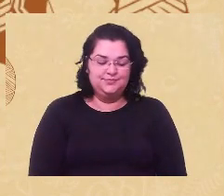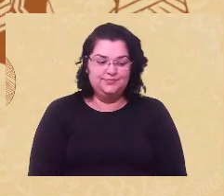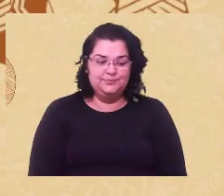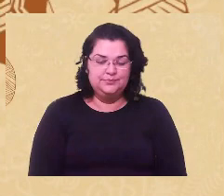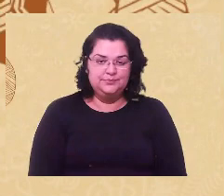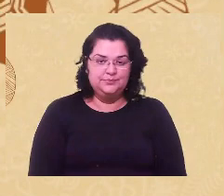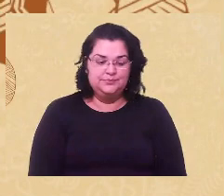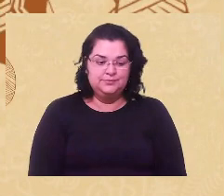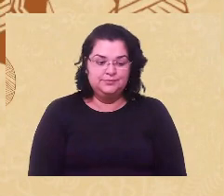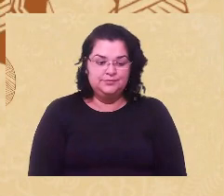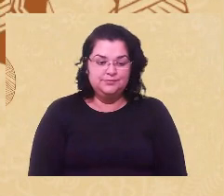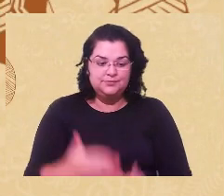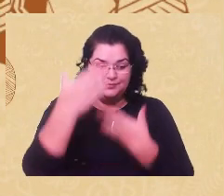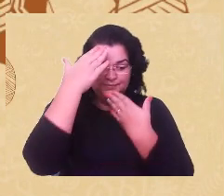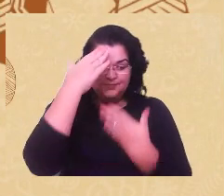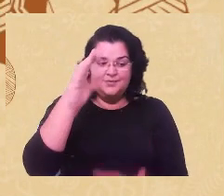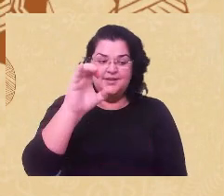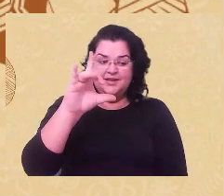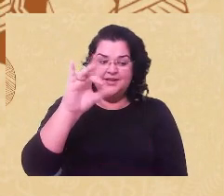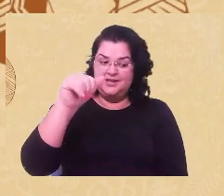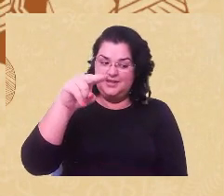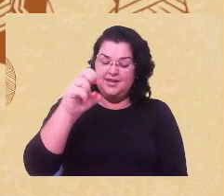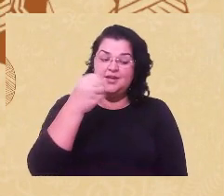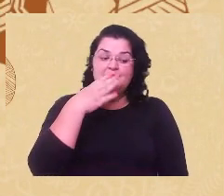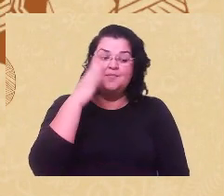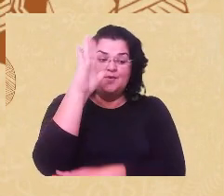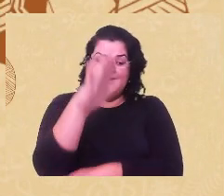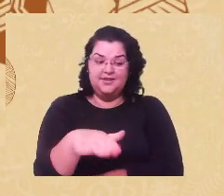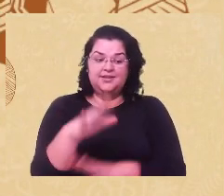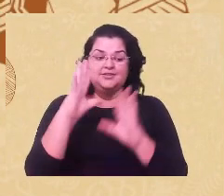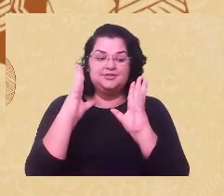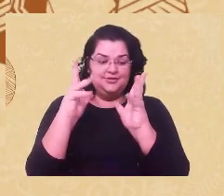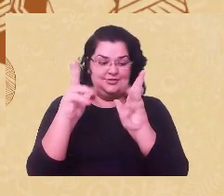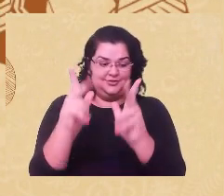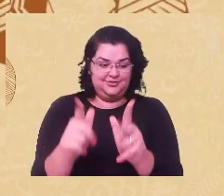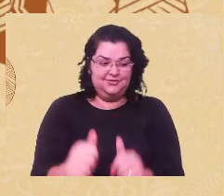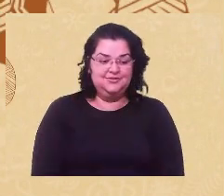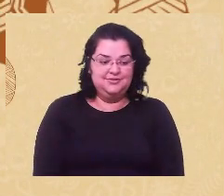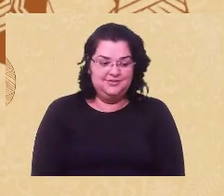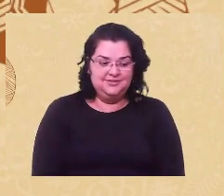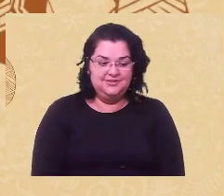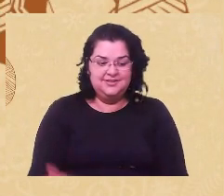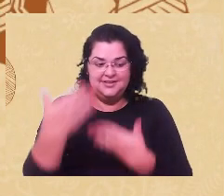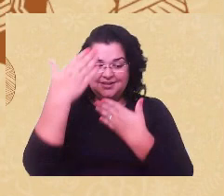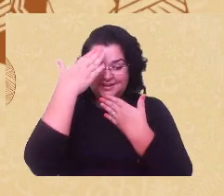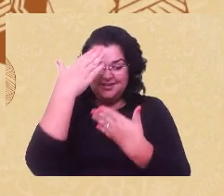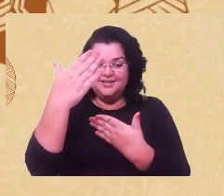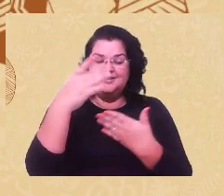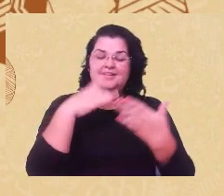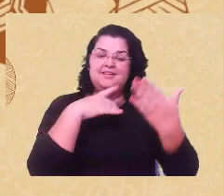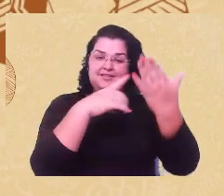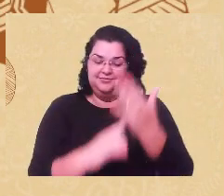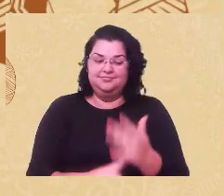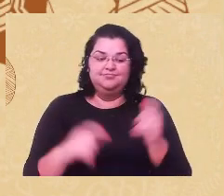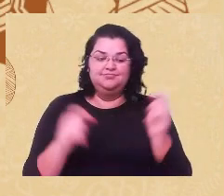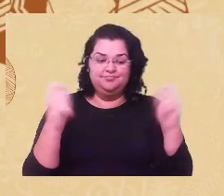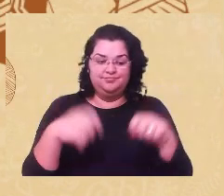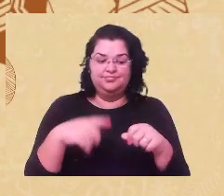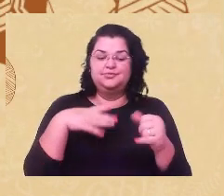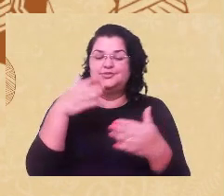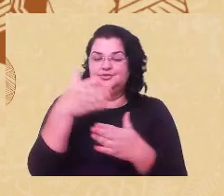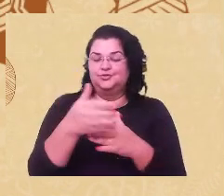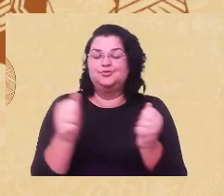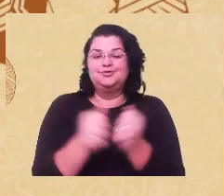Obrigada, Eliane, boa tarde, gente. Agradeço demais o convite, a possibilidade de estar aqui com vocês hoje.